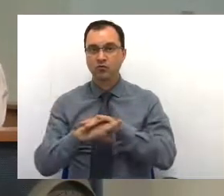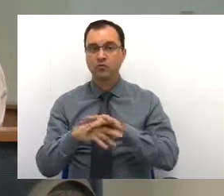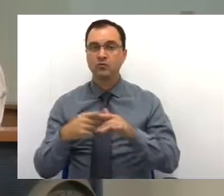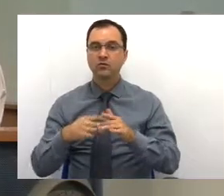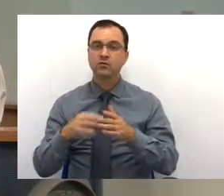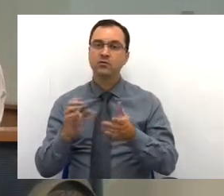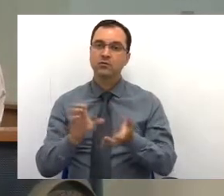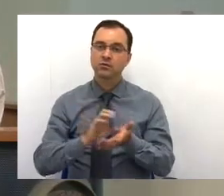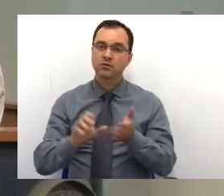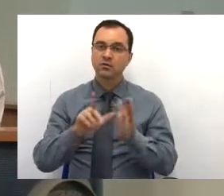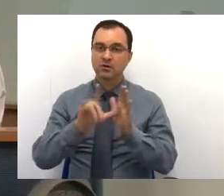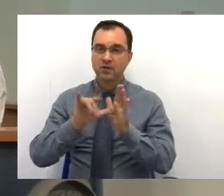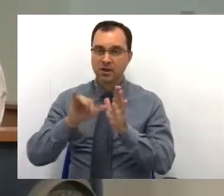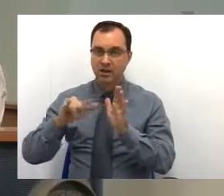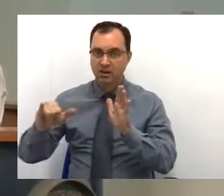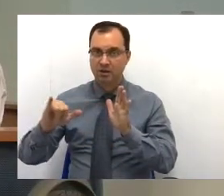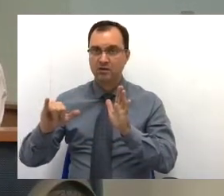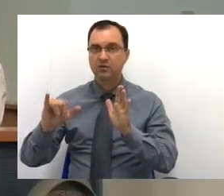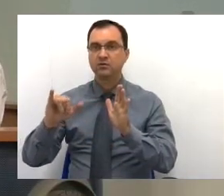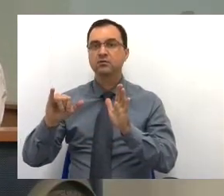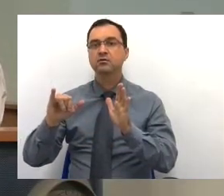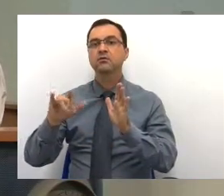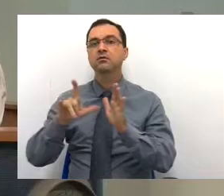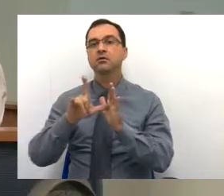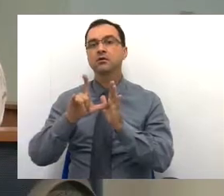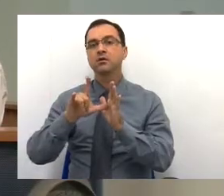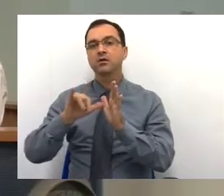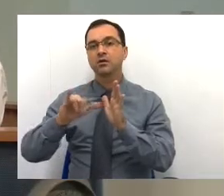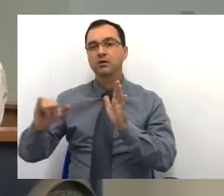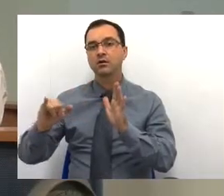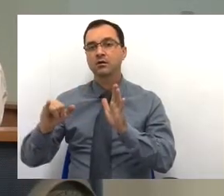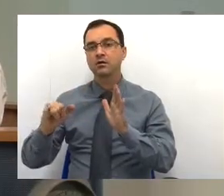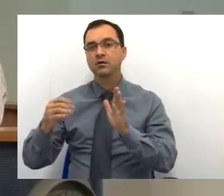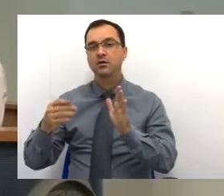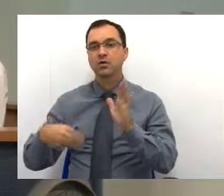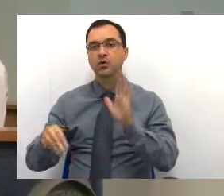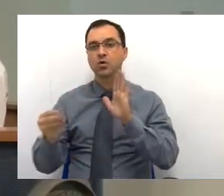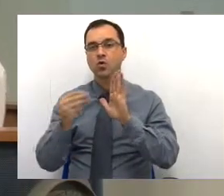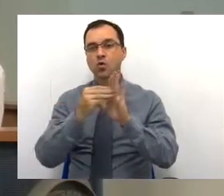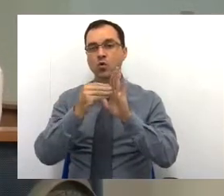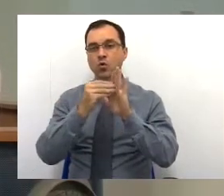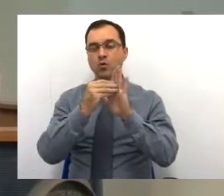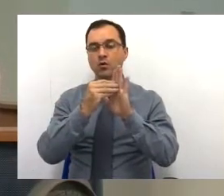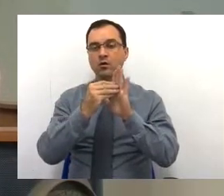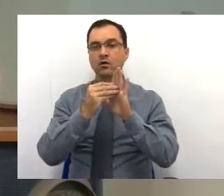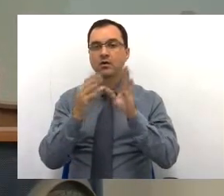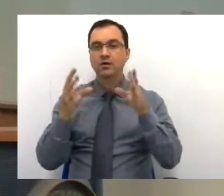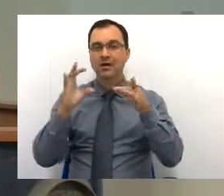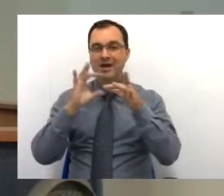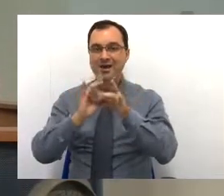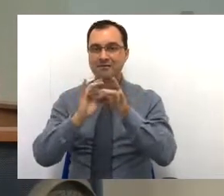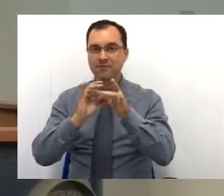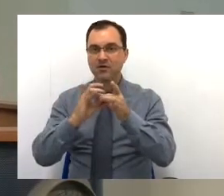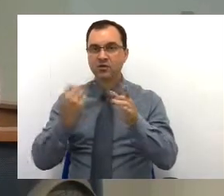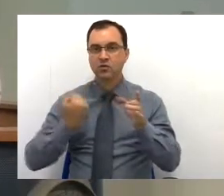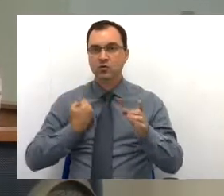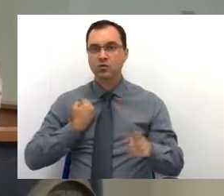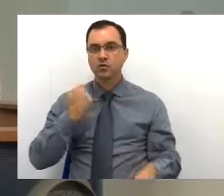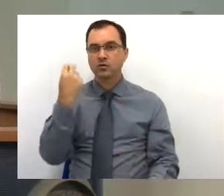feito pelas leis. Temos aqui a Lei Complementar 141, que ela vem da Emenda Constitucional 29.